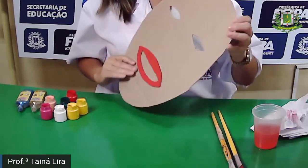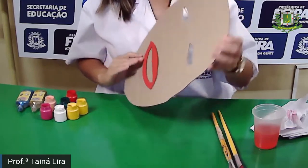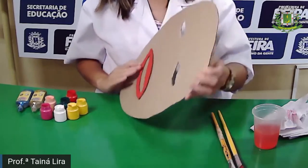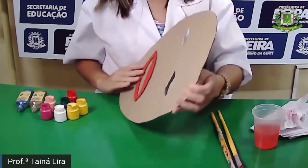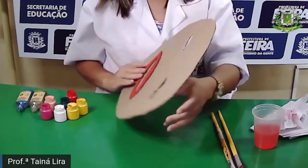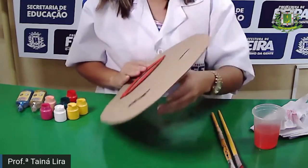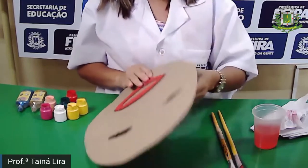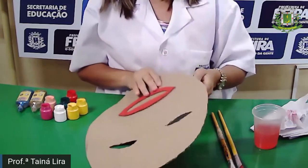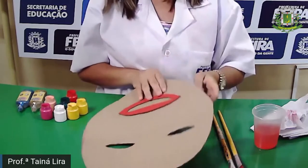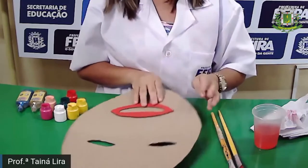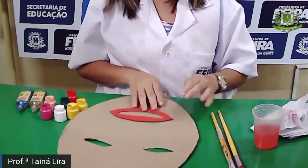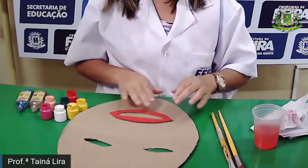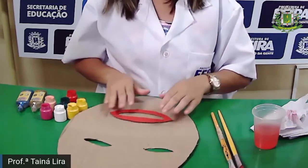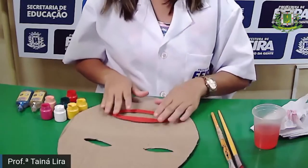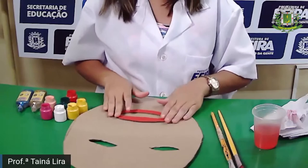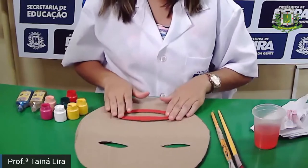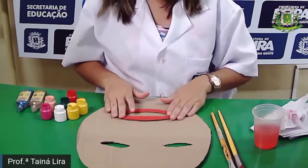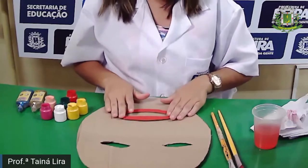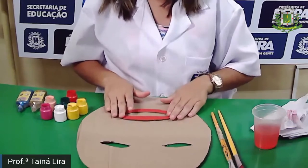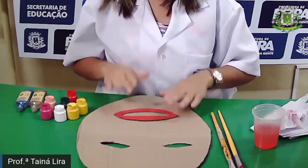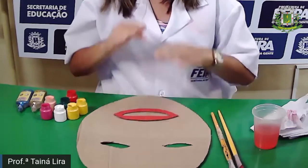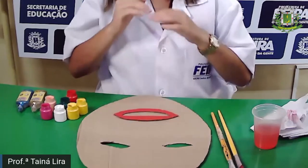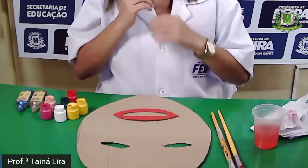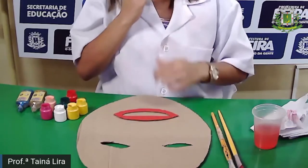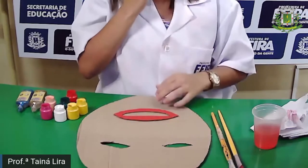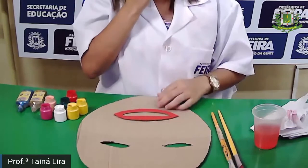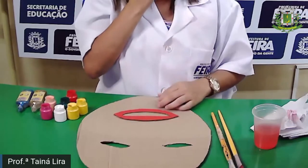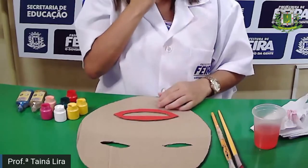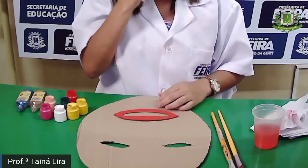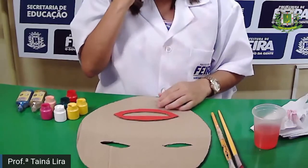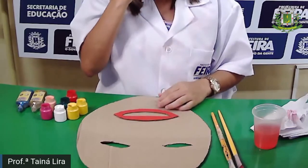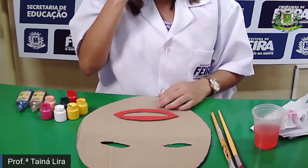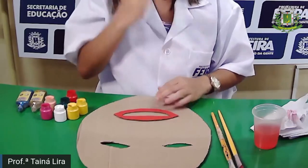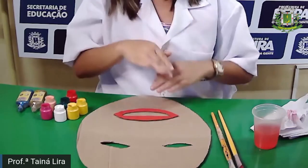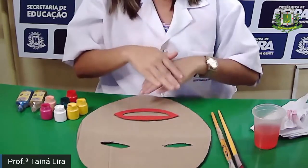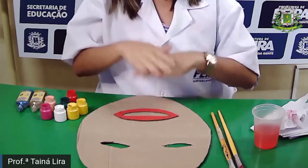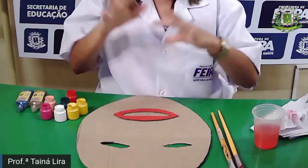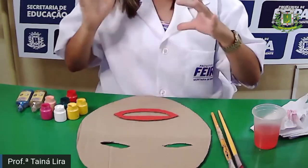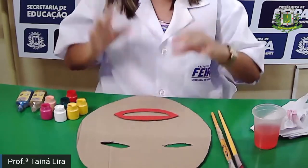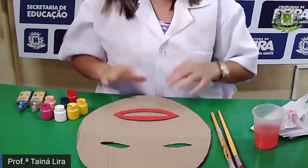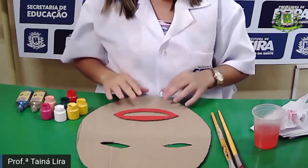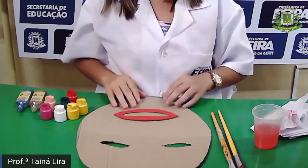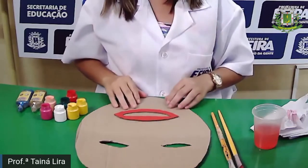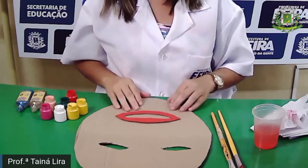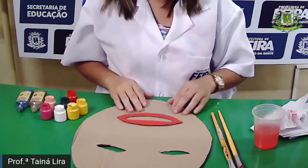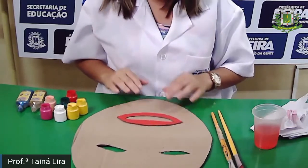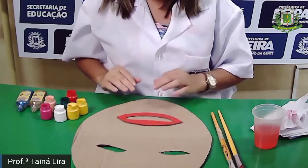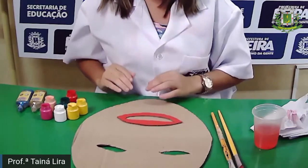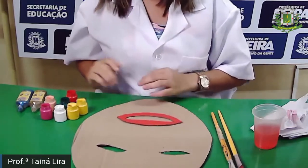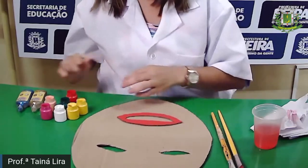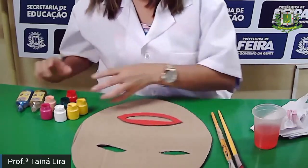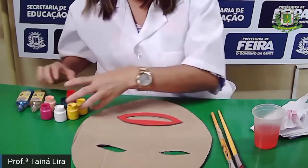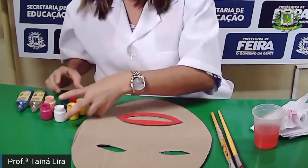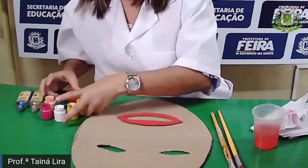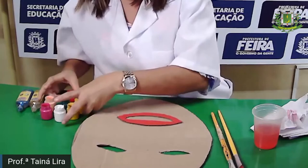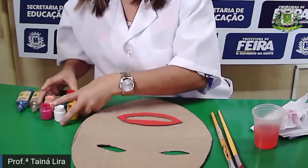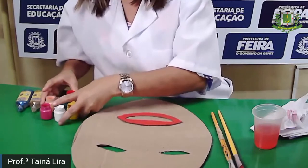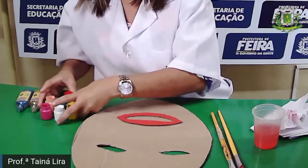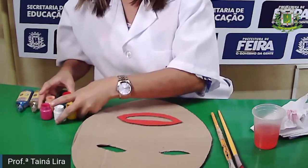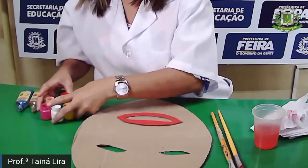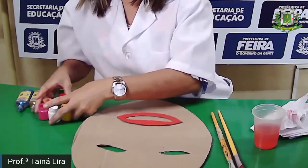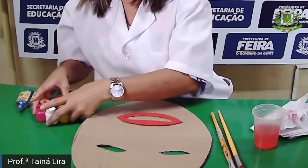aí no lugar. Agora, nós vamos aí fazer a parte da pintura, tá?